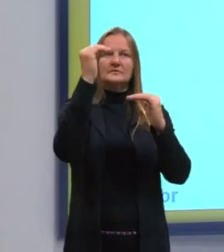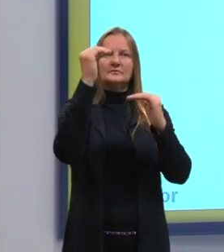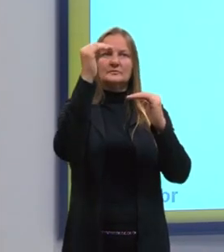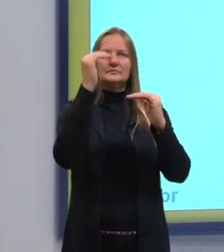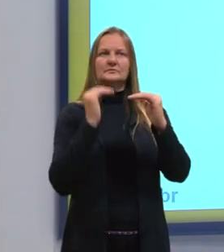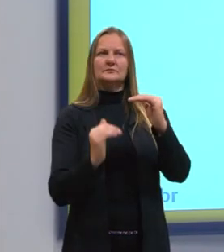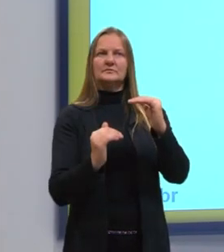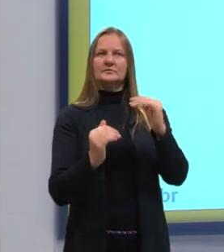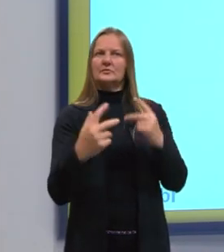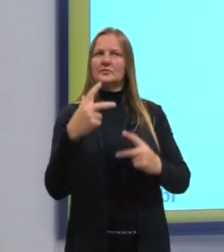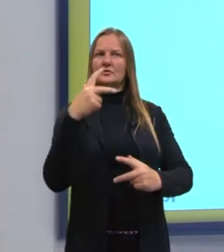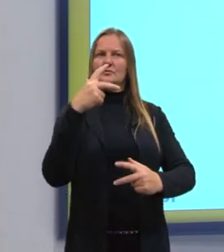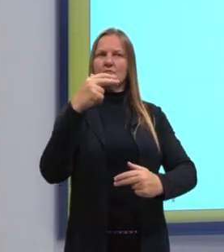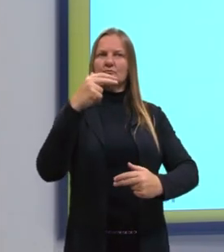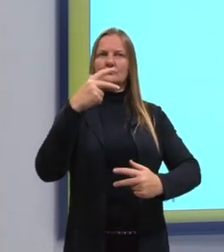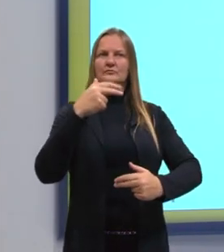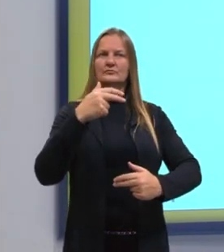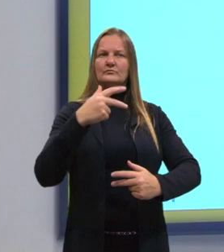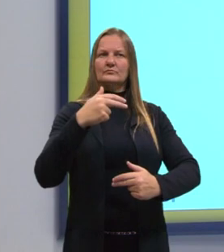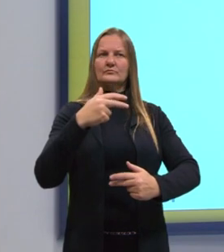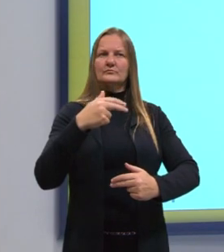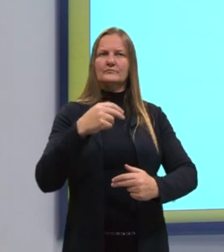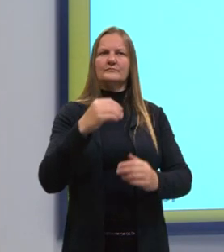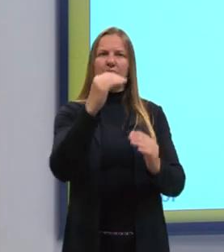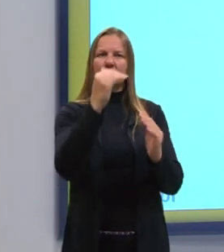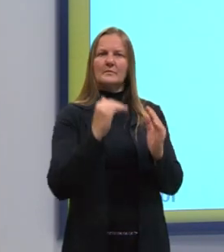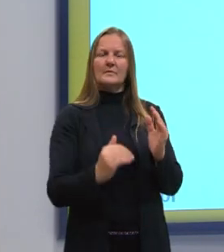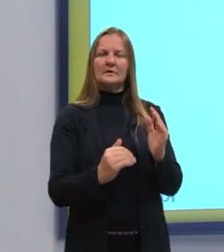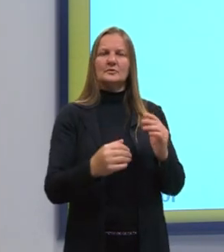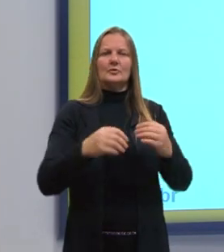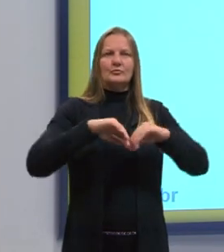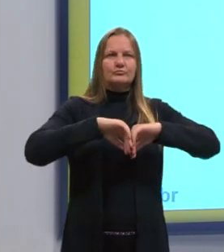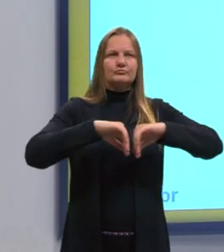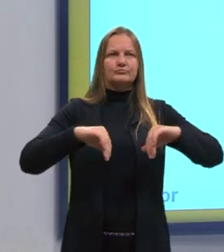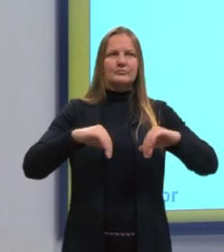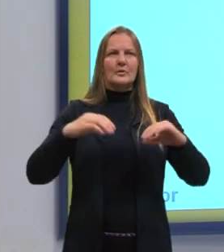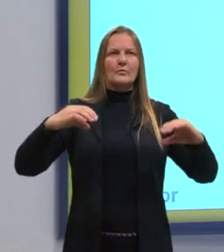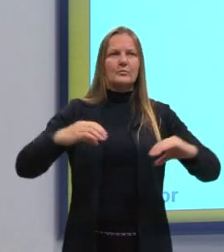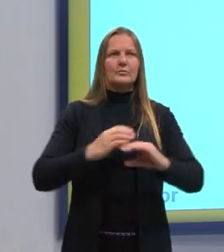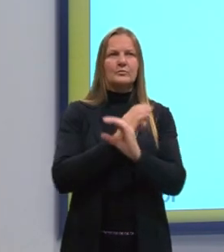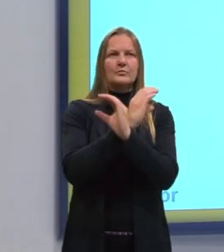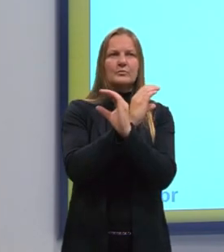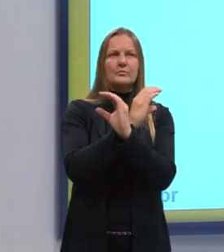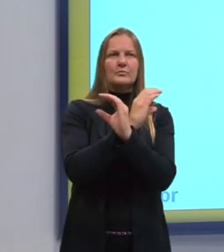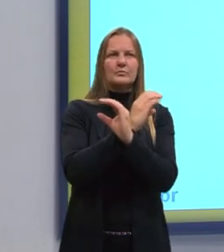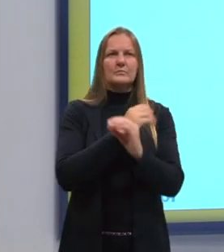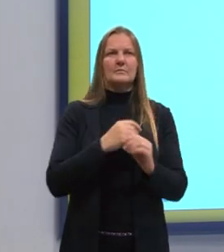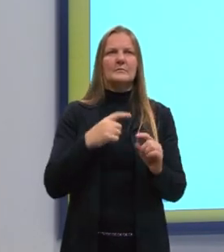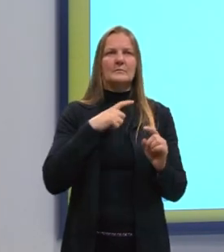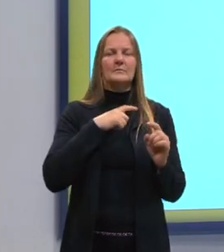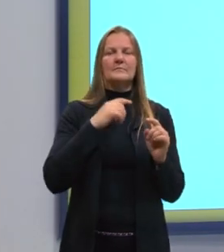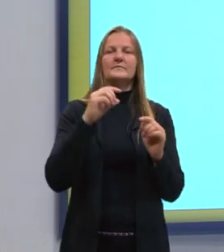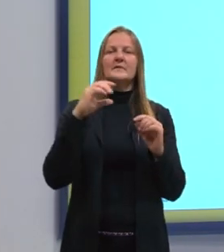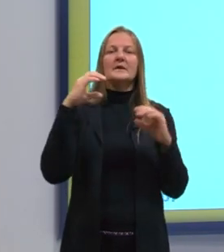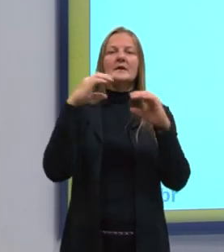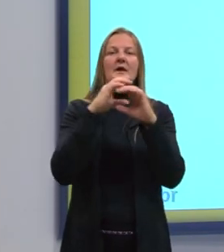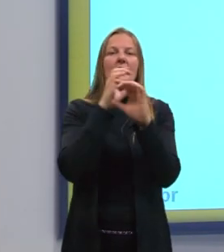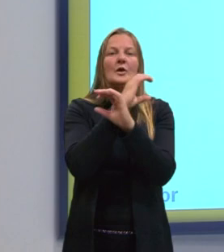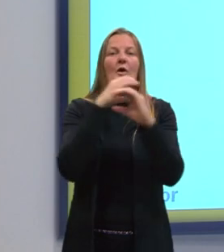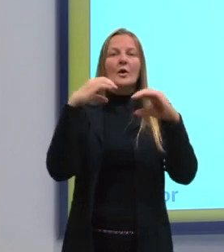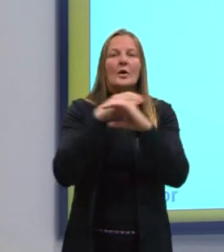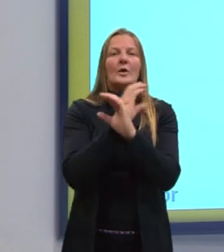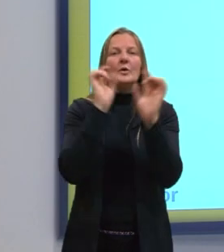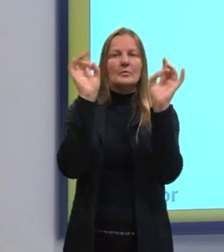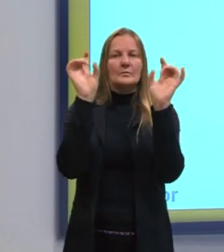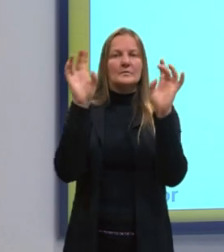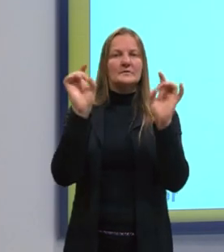diferença, né, que a gente tem aqui, é que nessa aqui de baixo, a gente isola o calor. Tá? Aqui a gente tem o calor específico, tá?